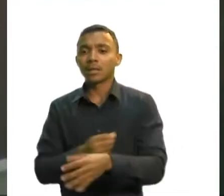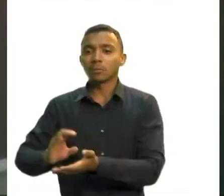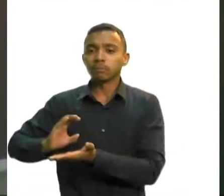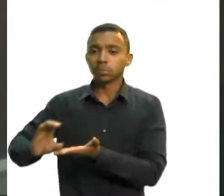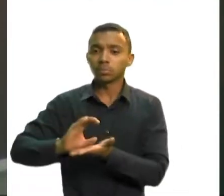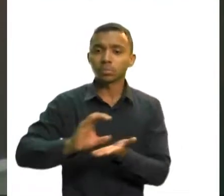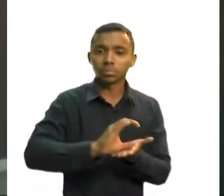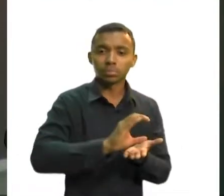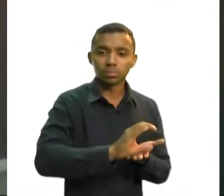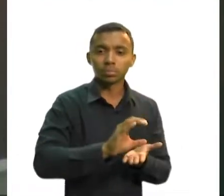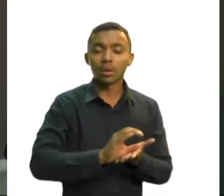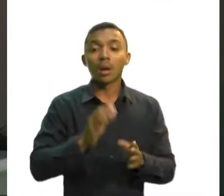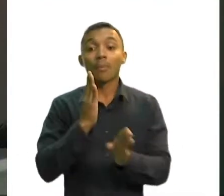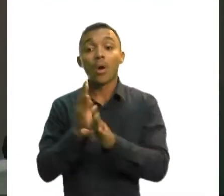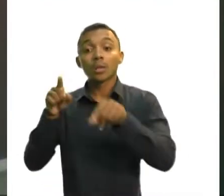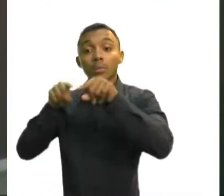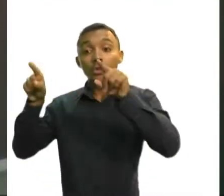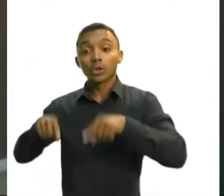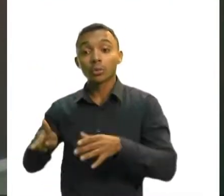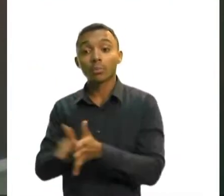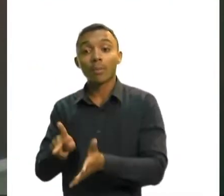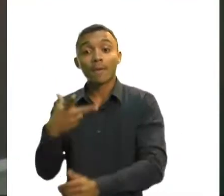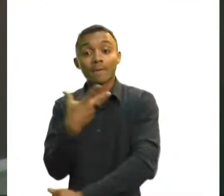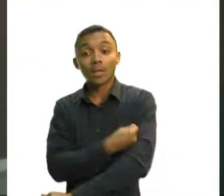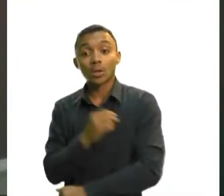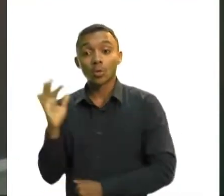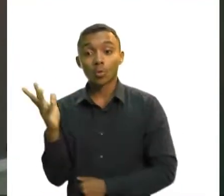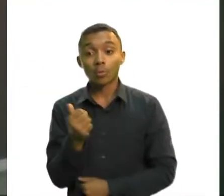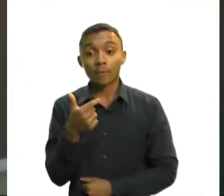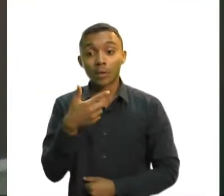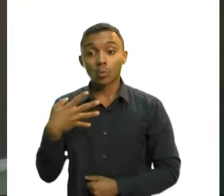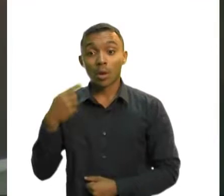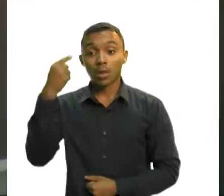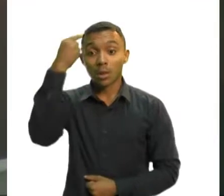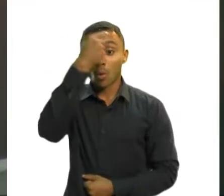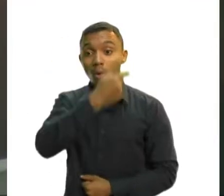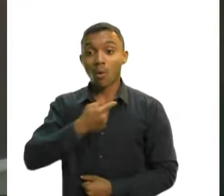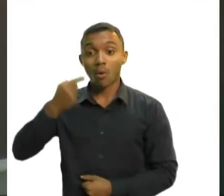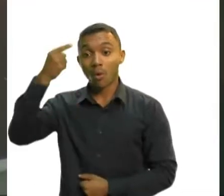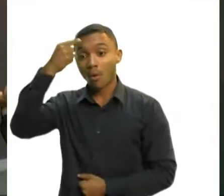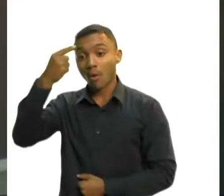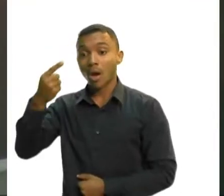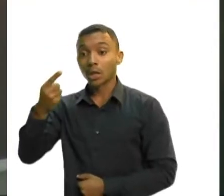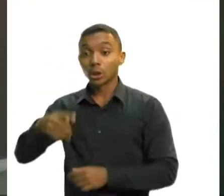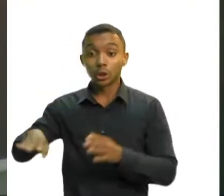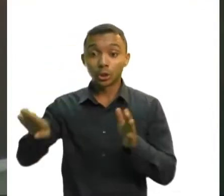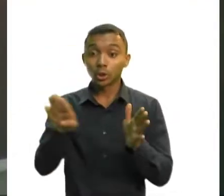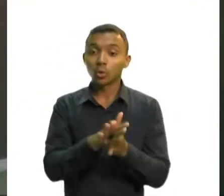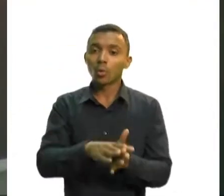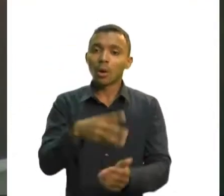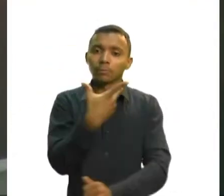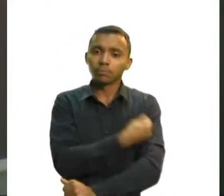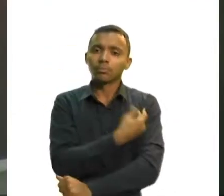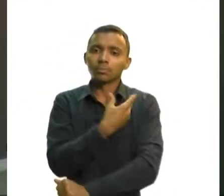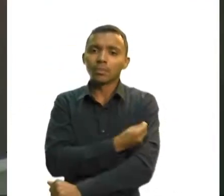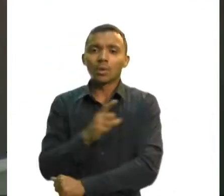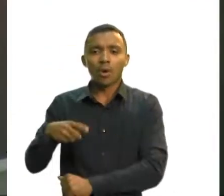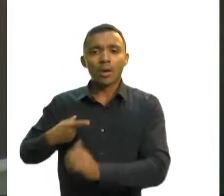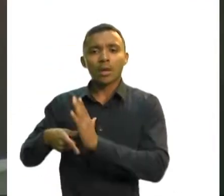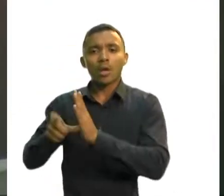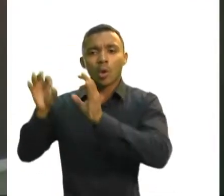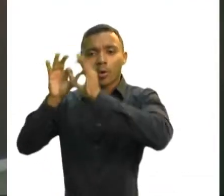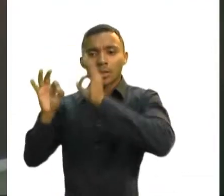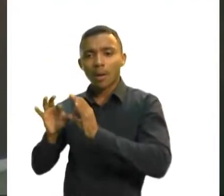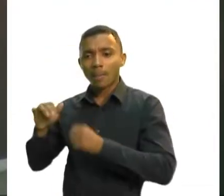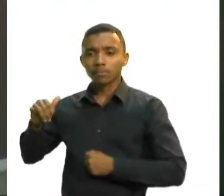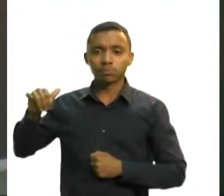Imunização, em até 24 horas após o seu desembarque. Temos colocado aeronaves, helicópteros, toda a estrutura para